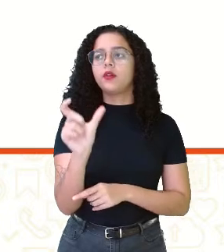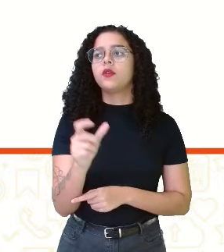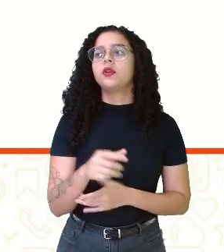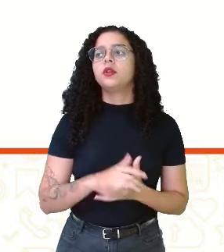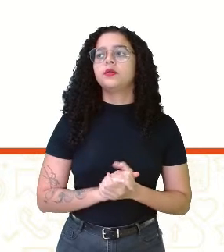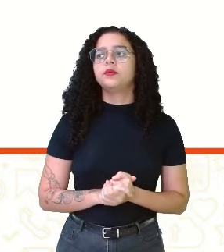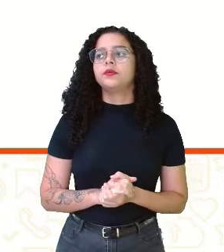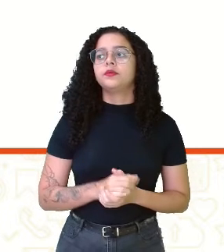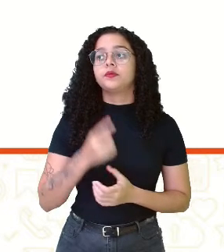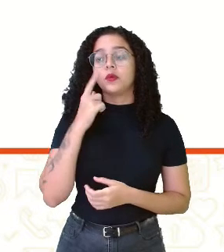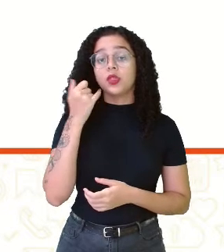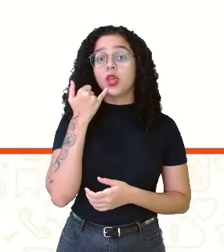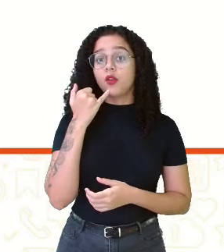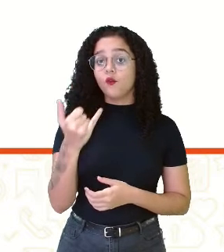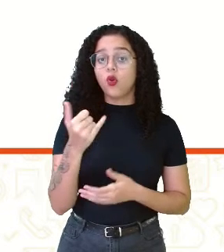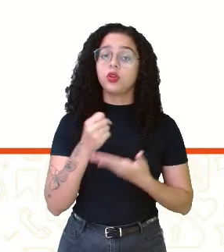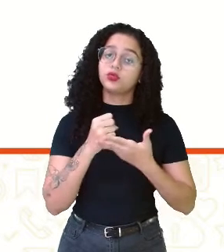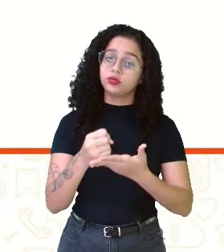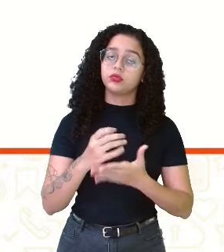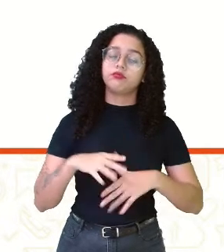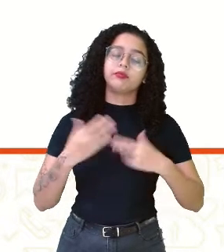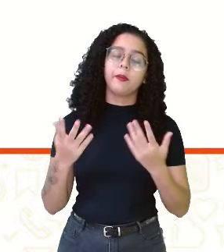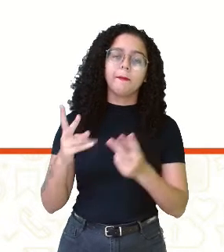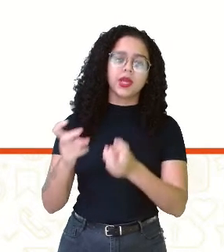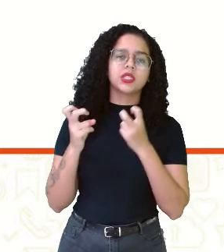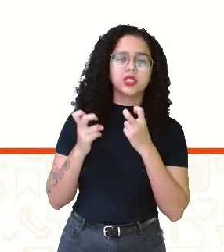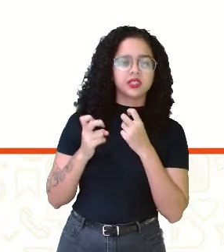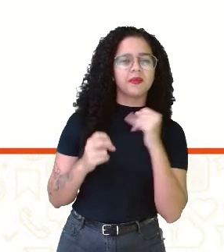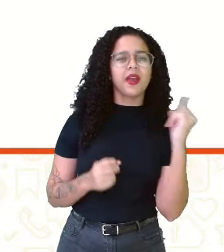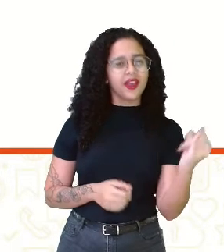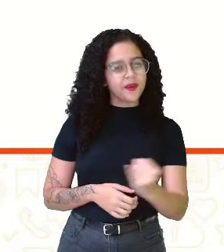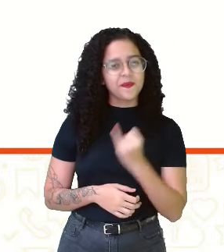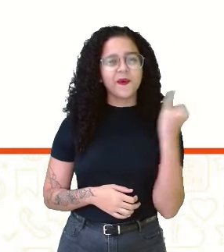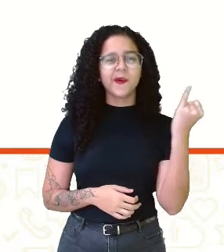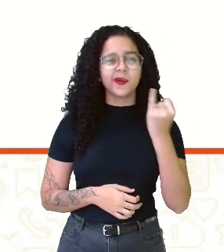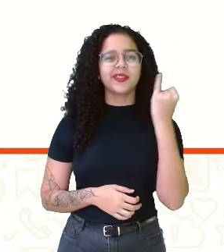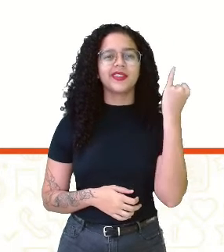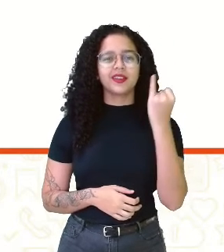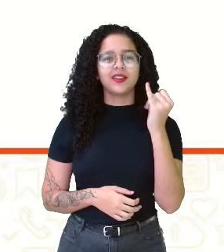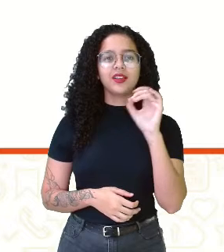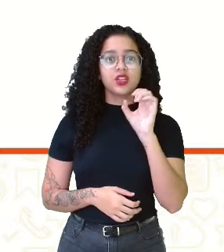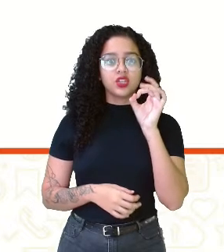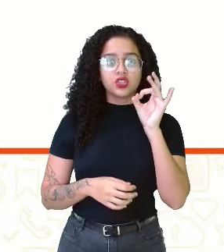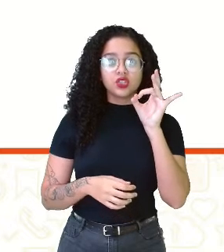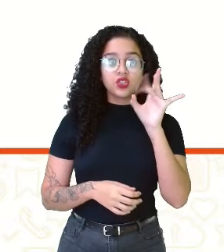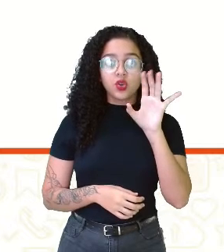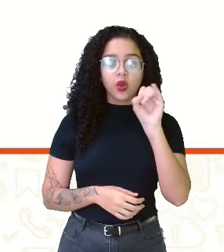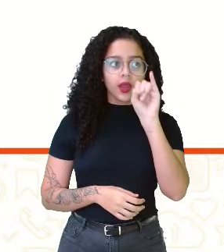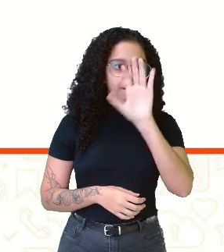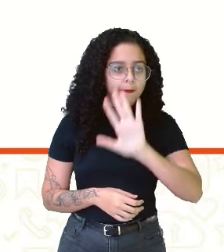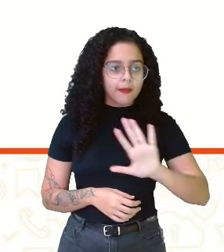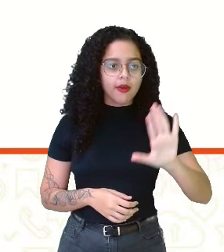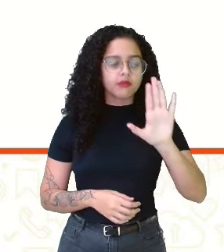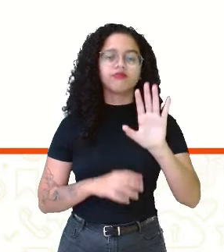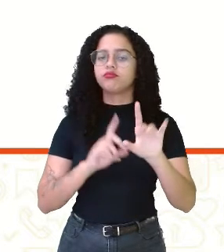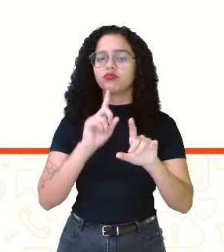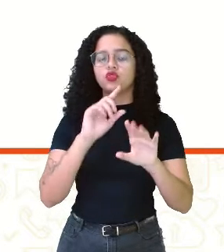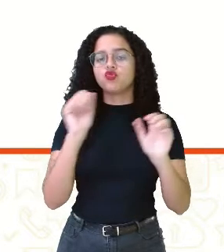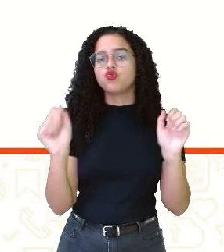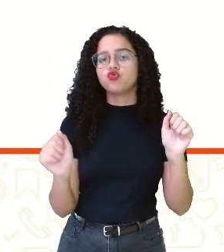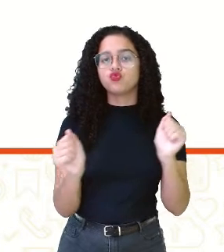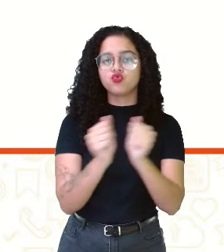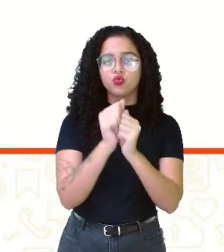ajudar. Então, perceba que é importante ter não só a imagem, mas como a palavra.